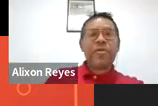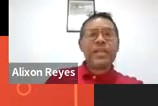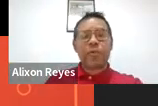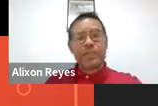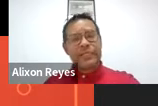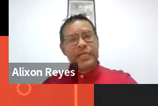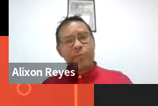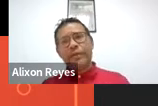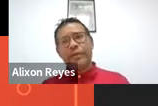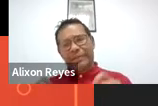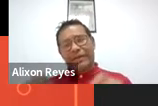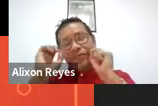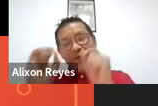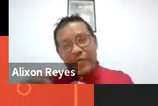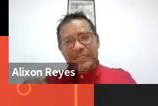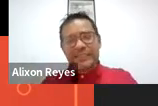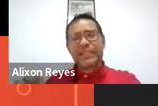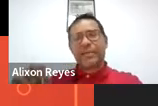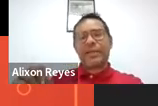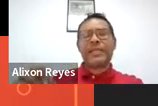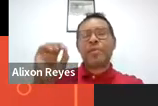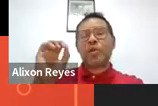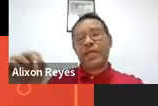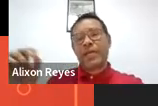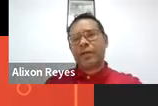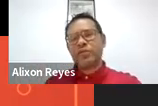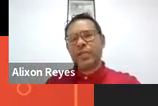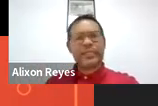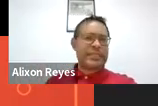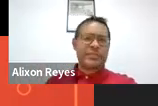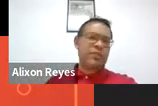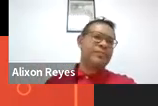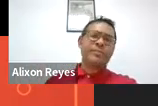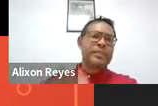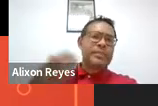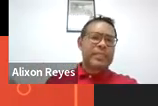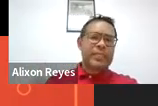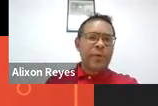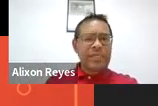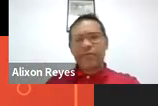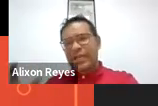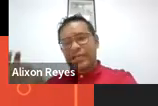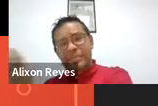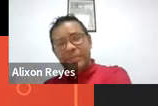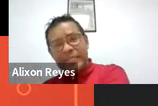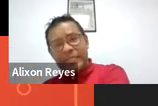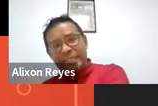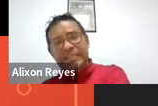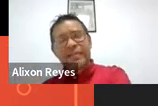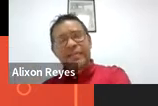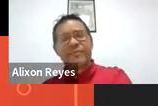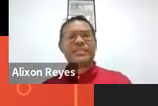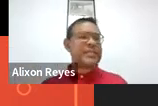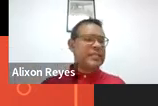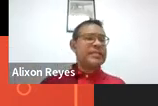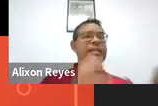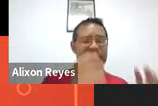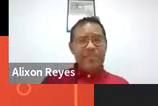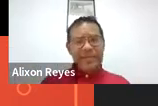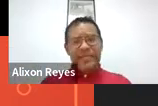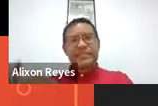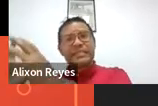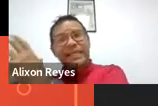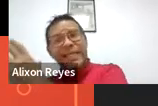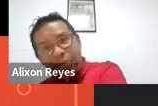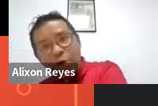Se falamos de a política pública para focalizar de maneira prioritaria ocio e a recreação, tendríamos que falar das experiências do Brasil, as